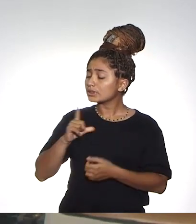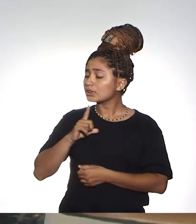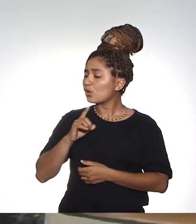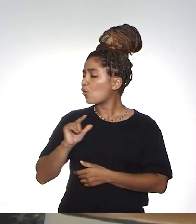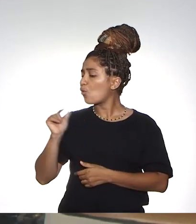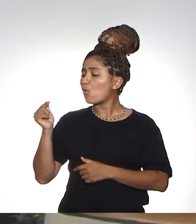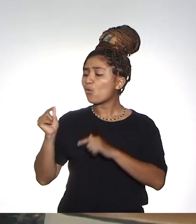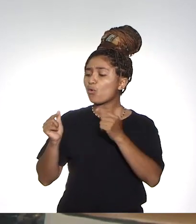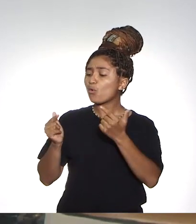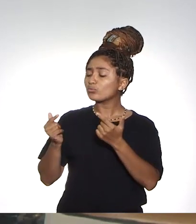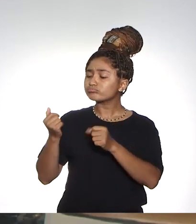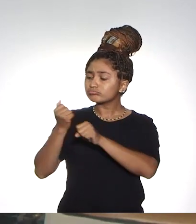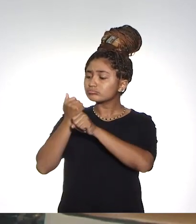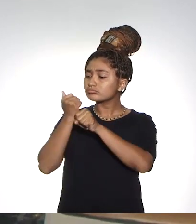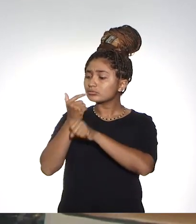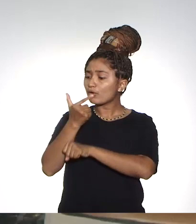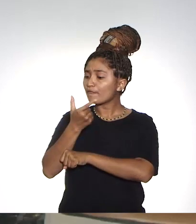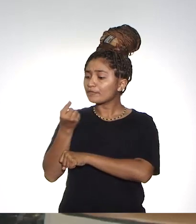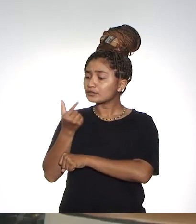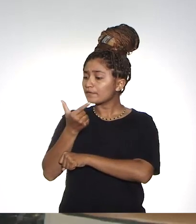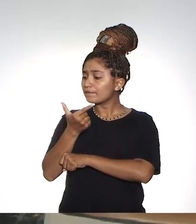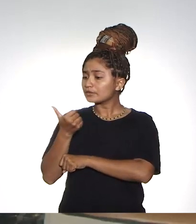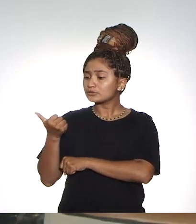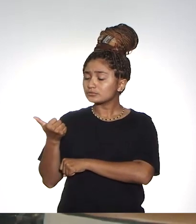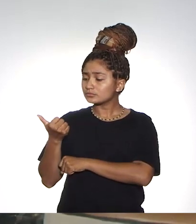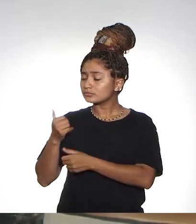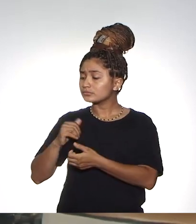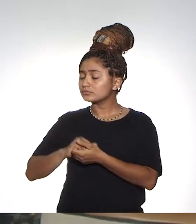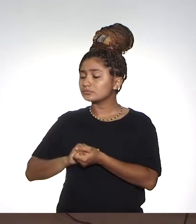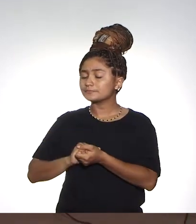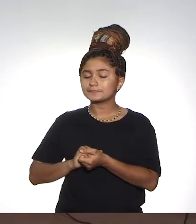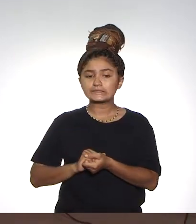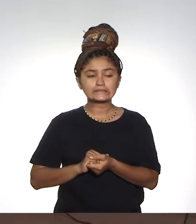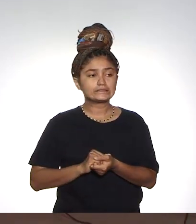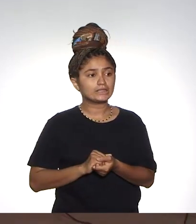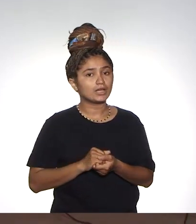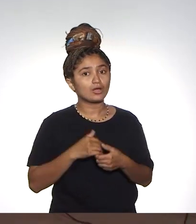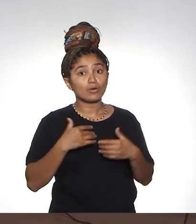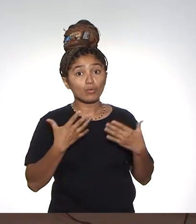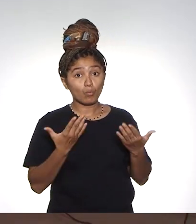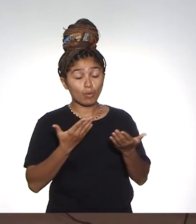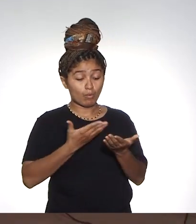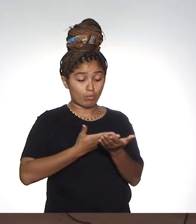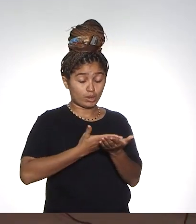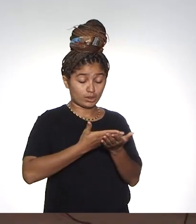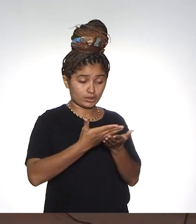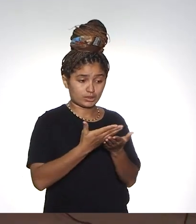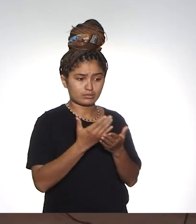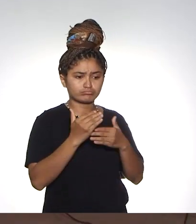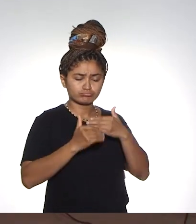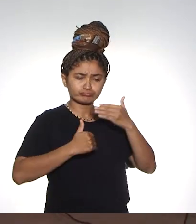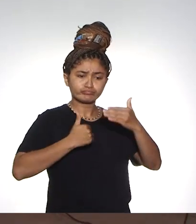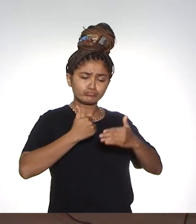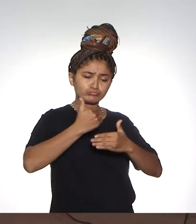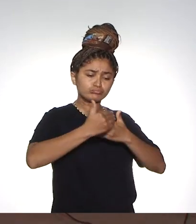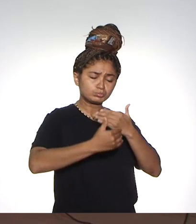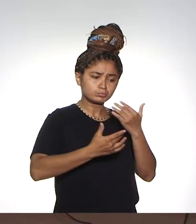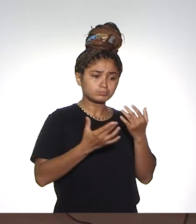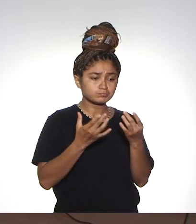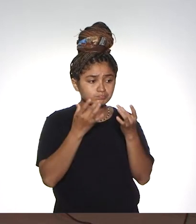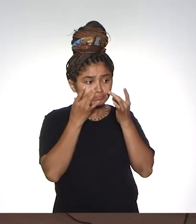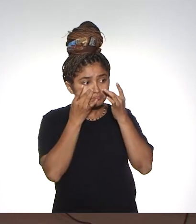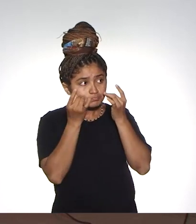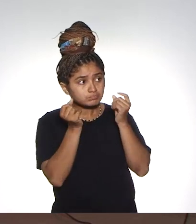e se há outras obras previstas para 2021. É, quando nós iniciamos o processo, nós